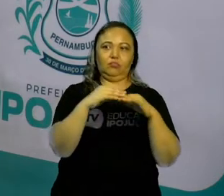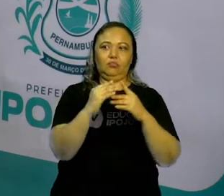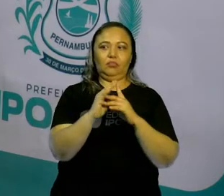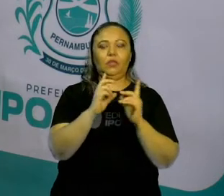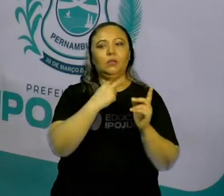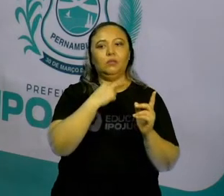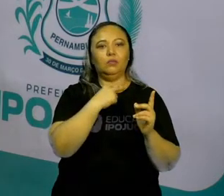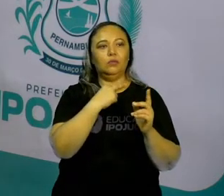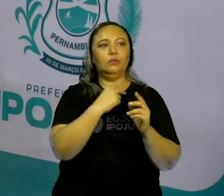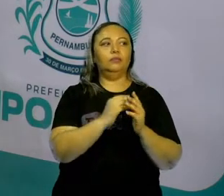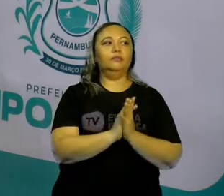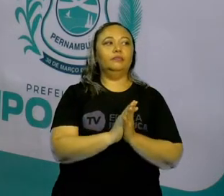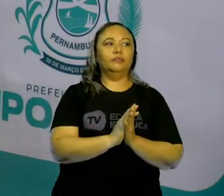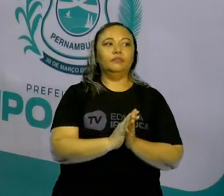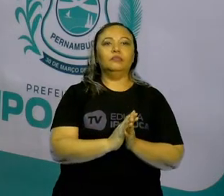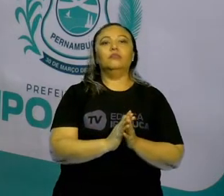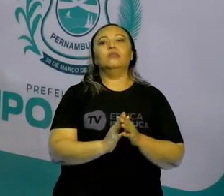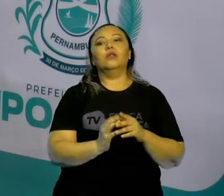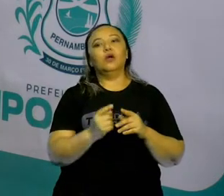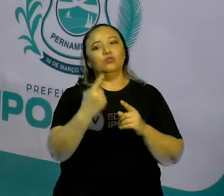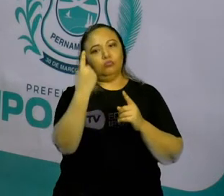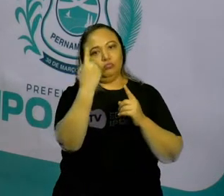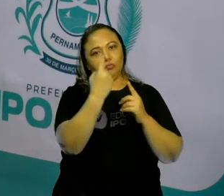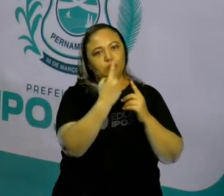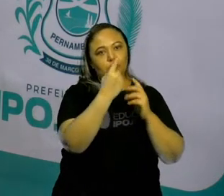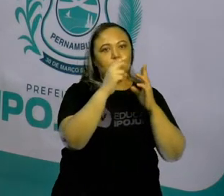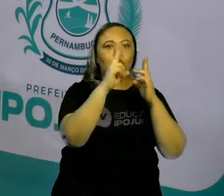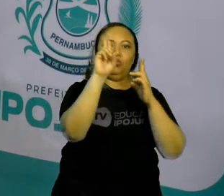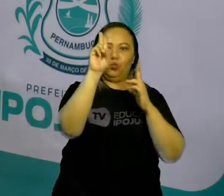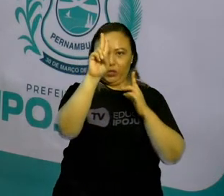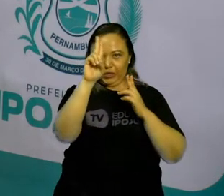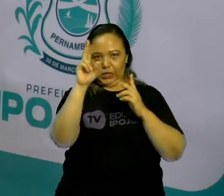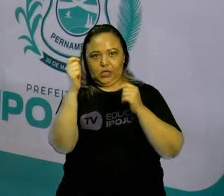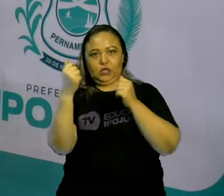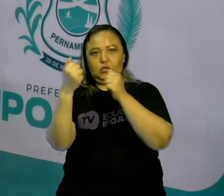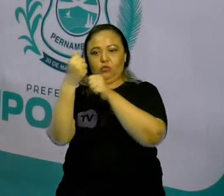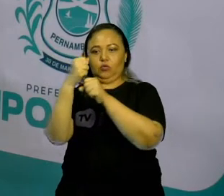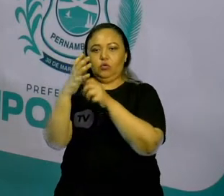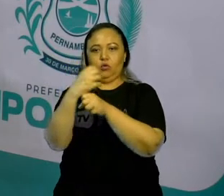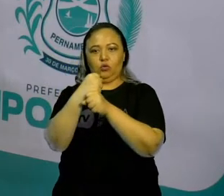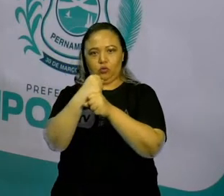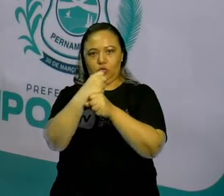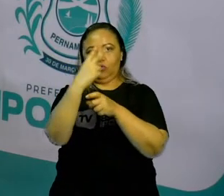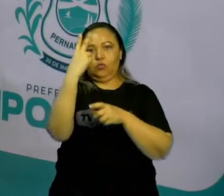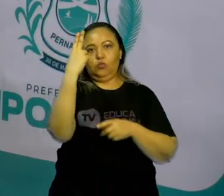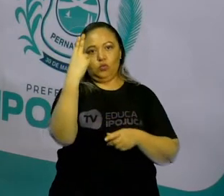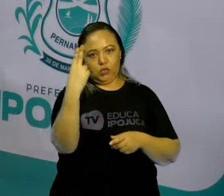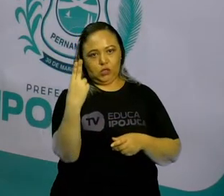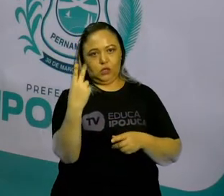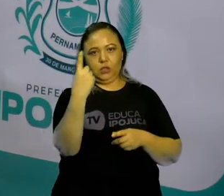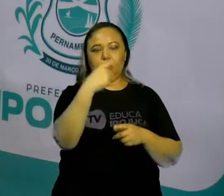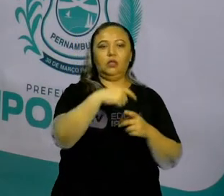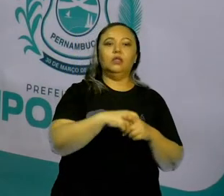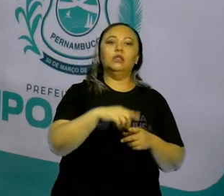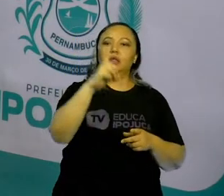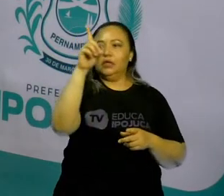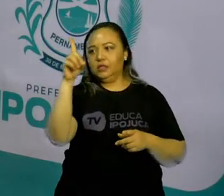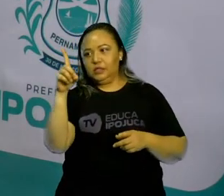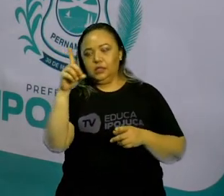com unidades, dezenas com dezenas, centenas com centenas, e assim por diante.